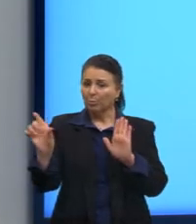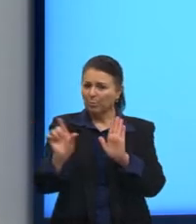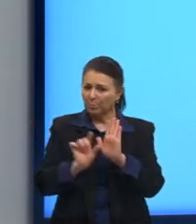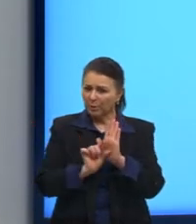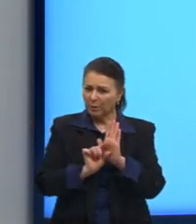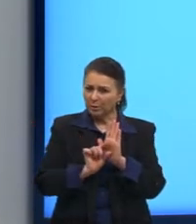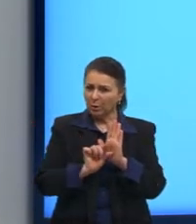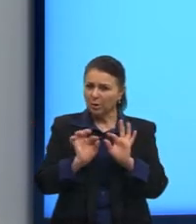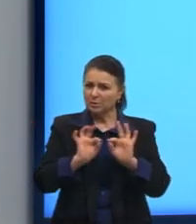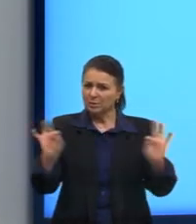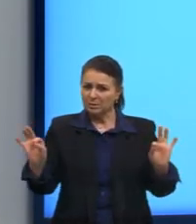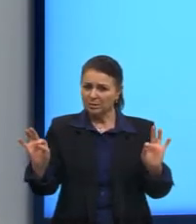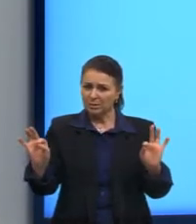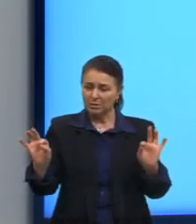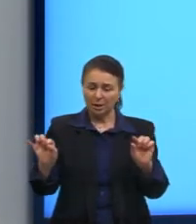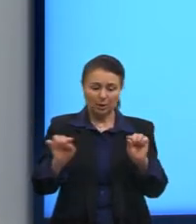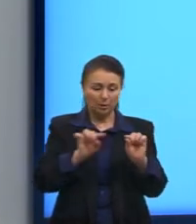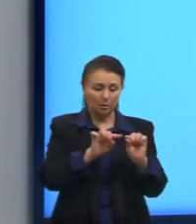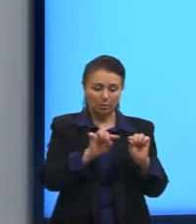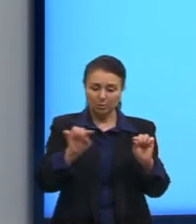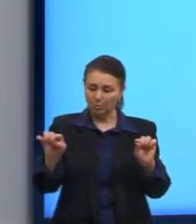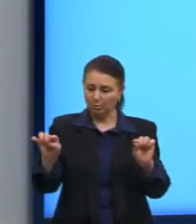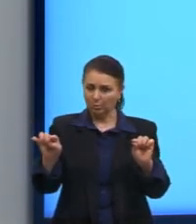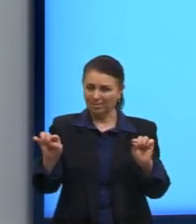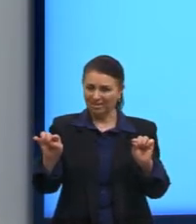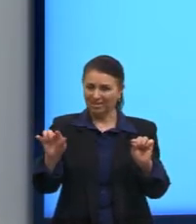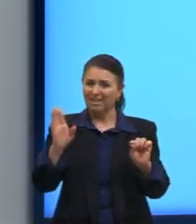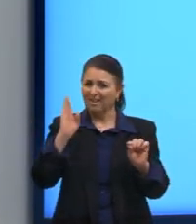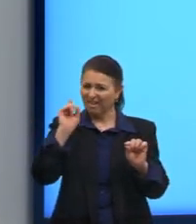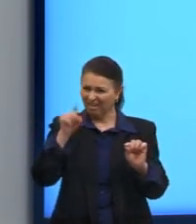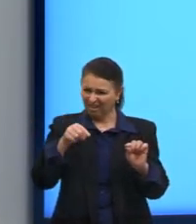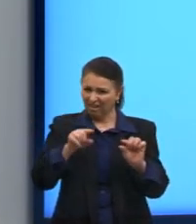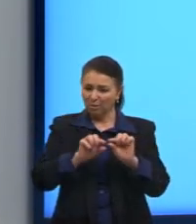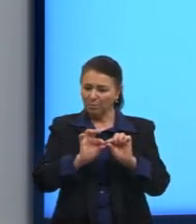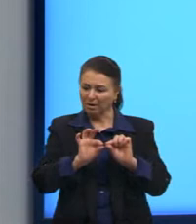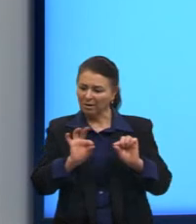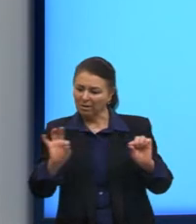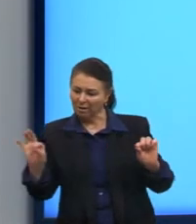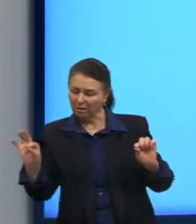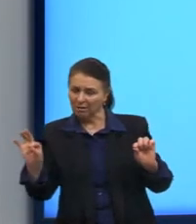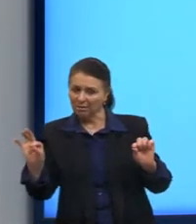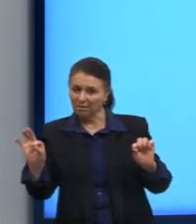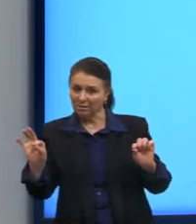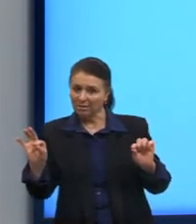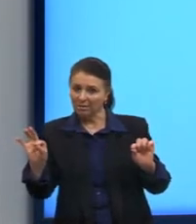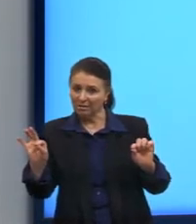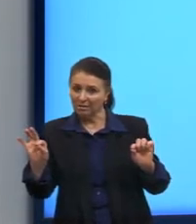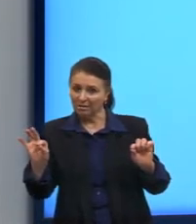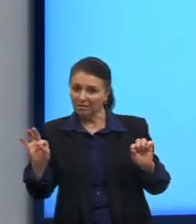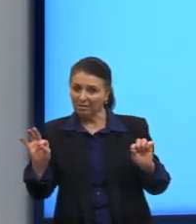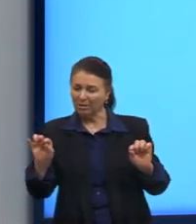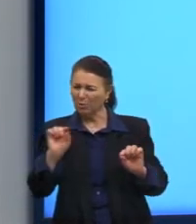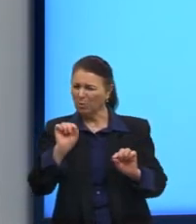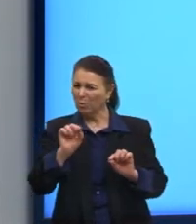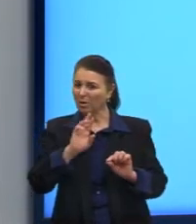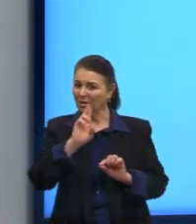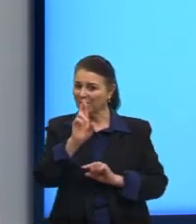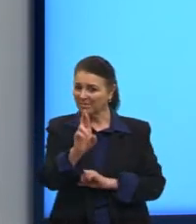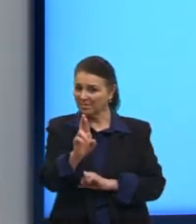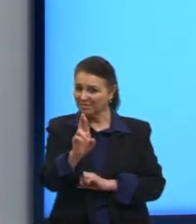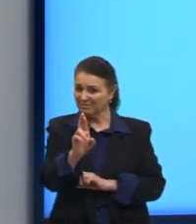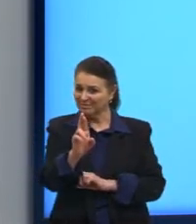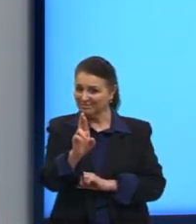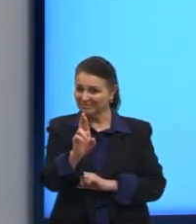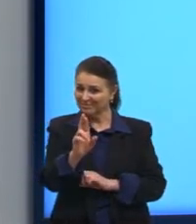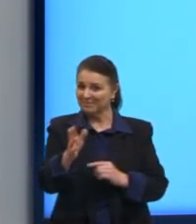pontos é sempre uma reta? O que vocês concluíram aí nos pensamentos de vocês? Eu vou trazer a resposta para